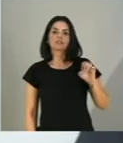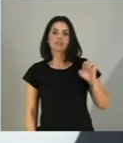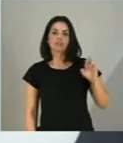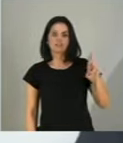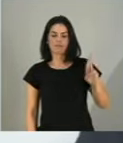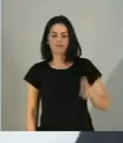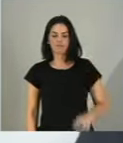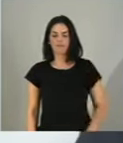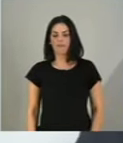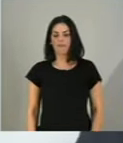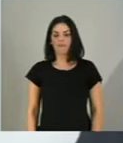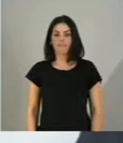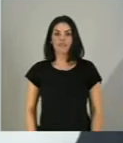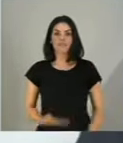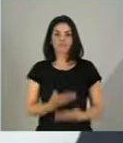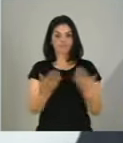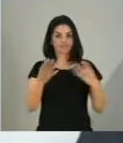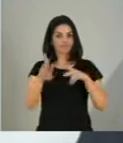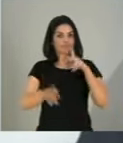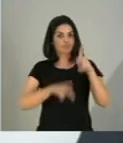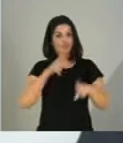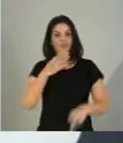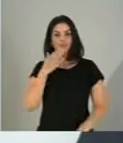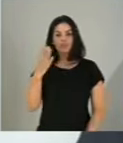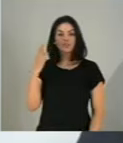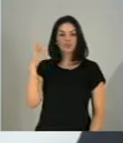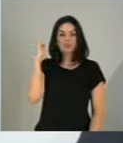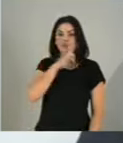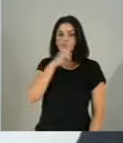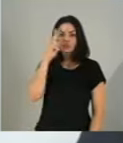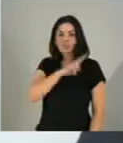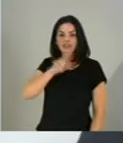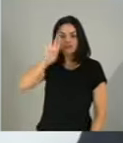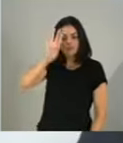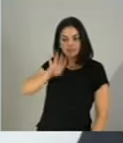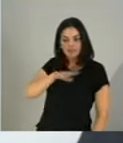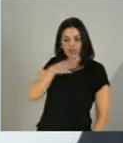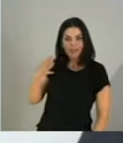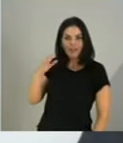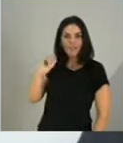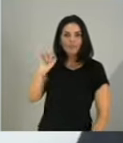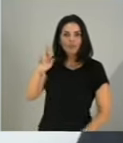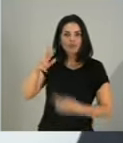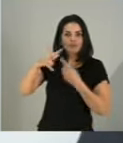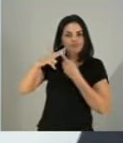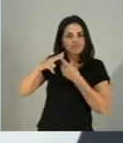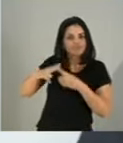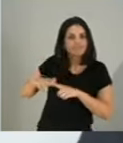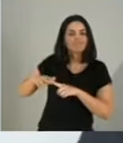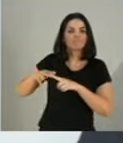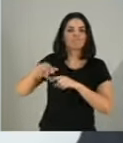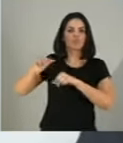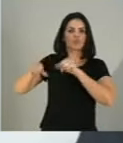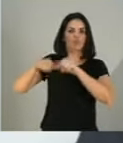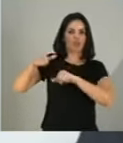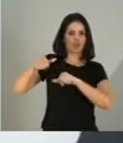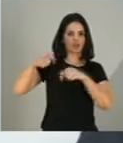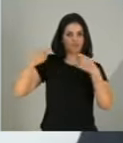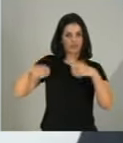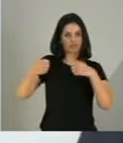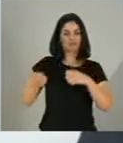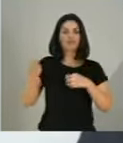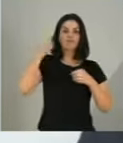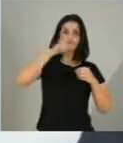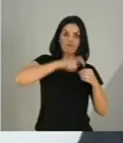Os brasileiros pedem urgentemente a correção da tabela do imposto de renda. Da mesma forma, a volta da